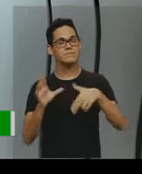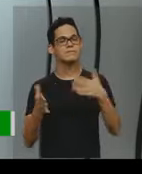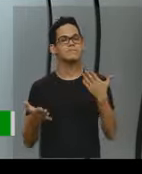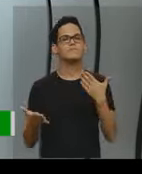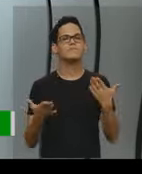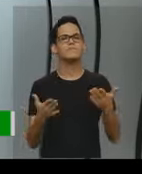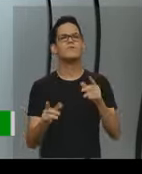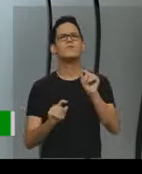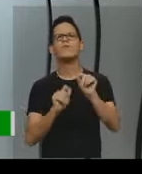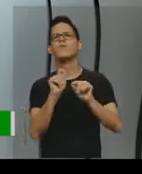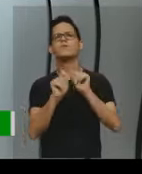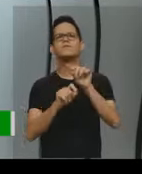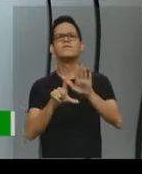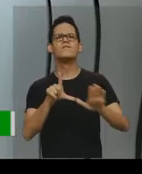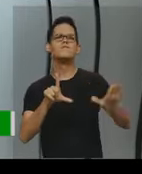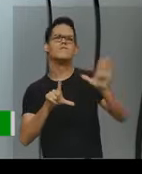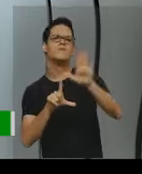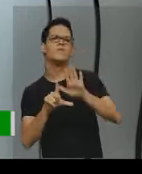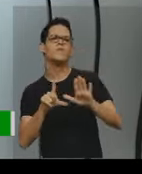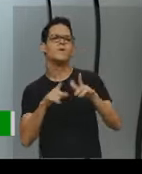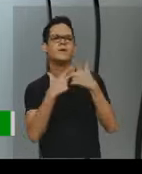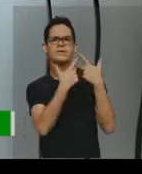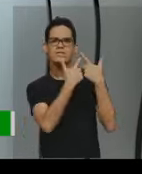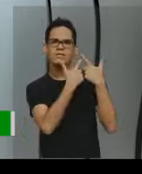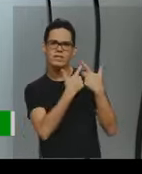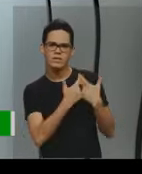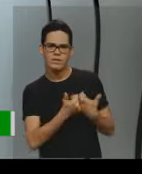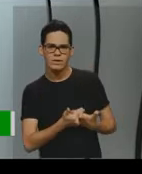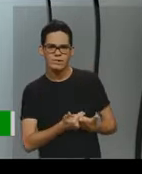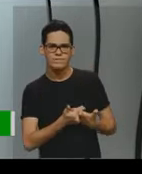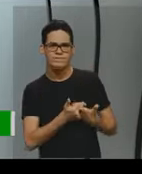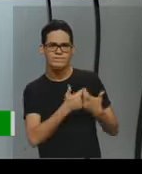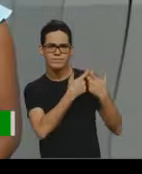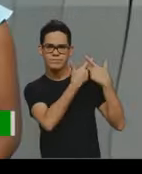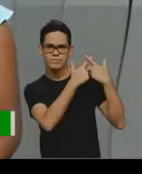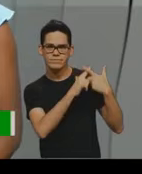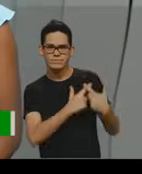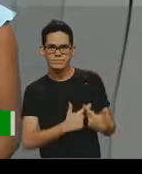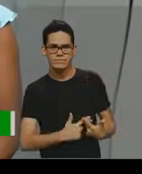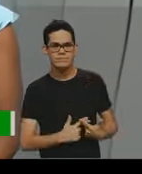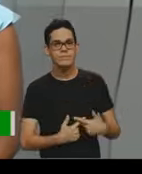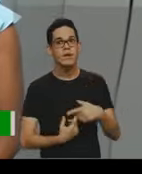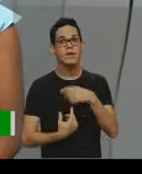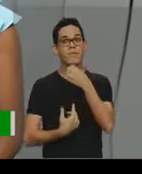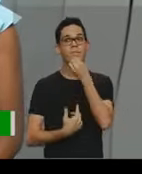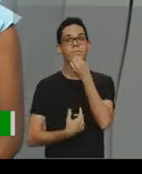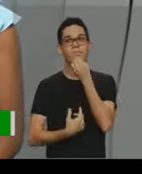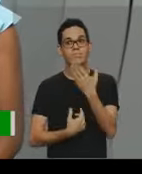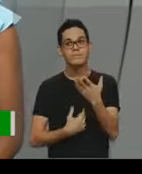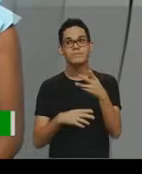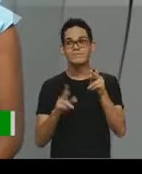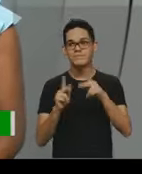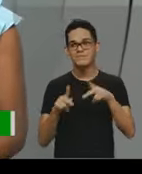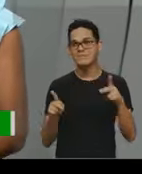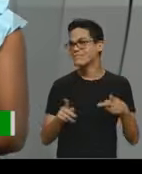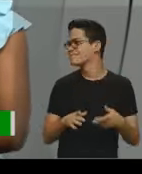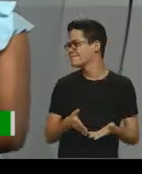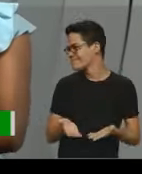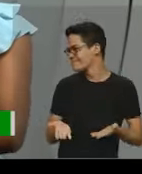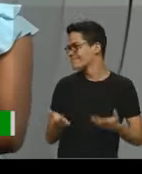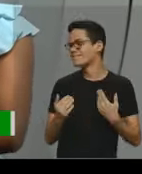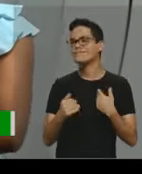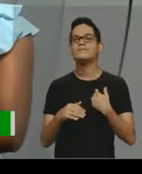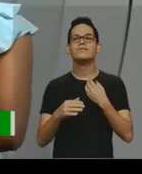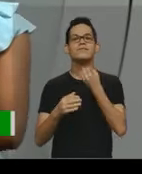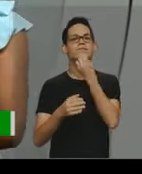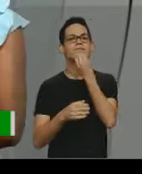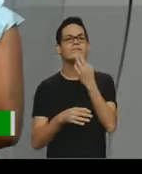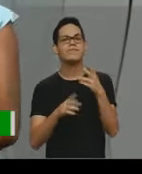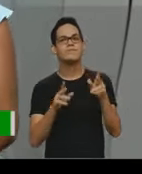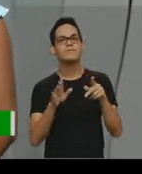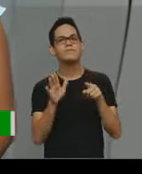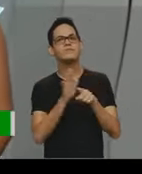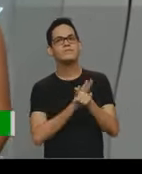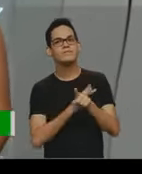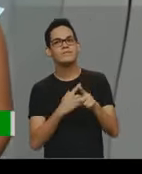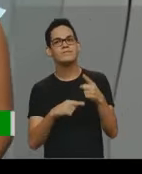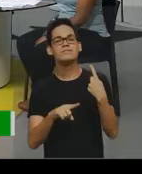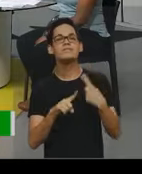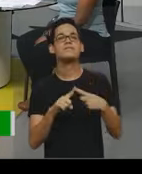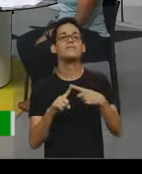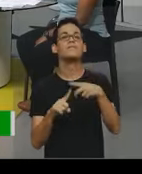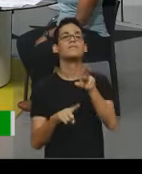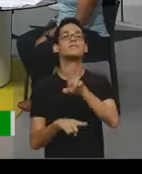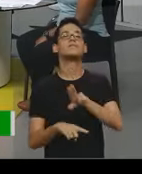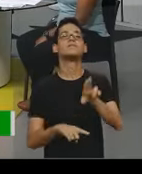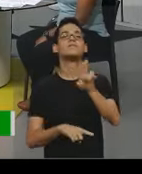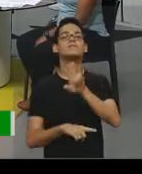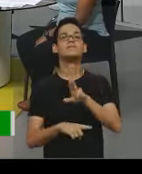figuras de linguagem? Então, Stéfani, muito boa a sua pergunta, né, professora Rosi? Porque quando a gente trata de figuras